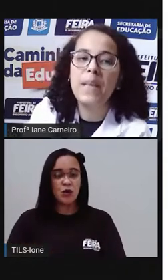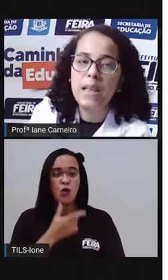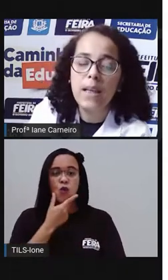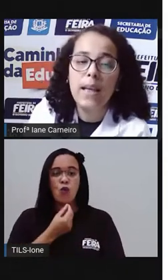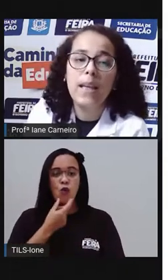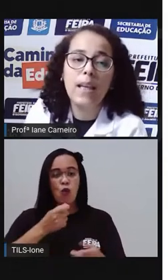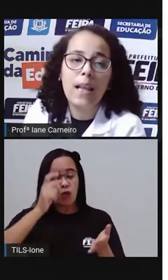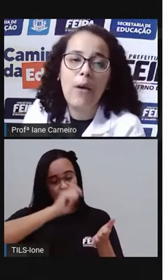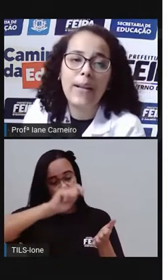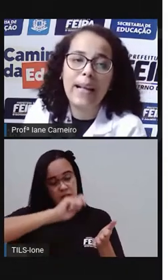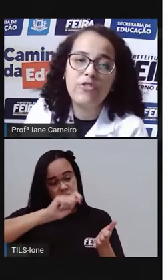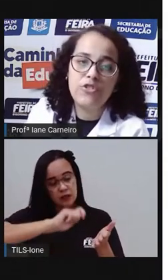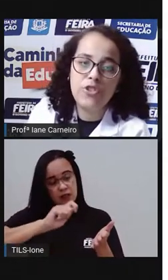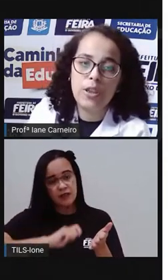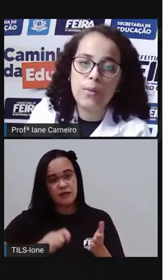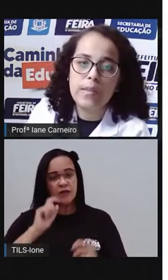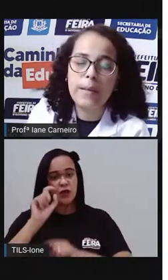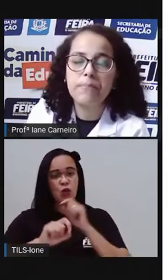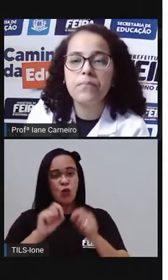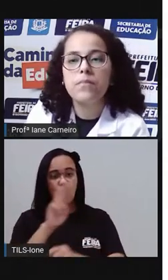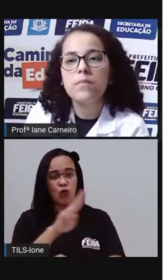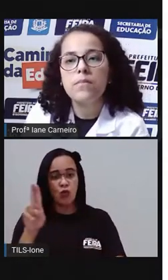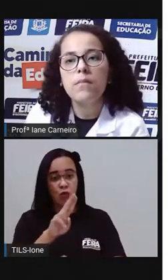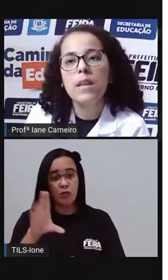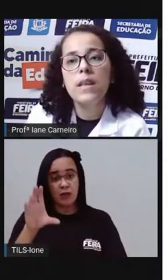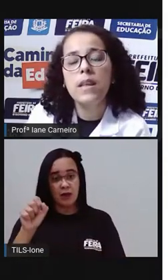Urbim e Laura Castilhos.